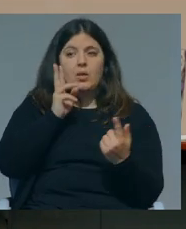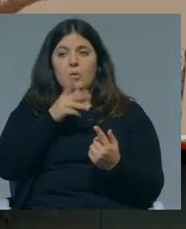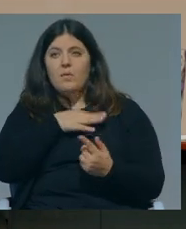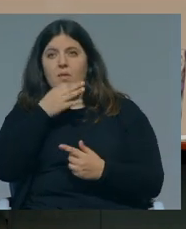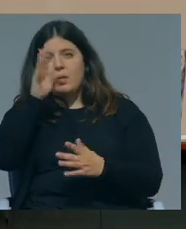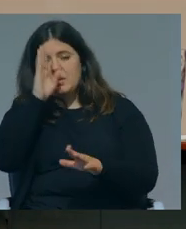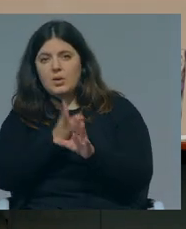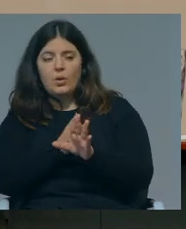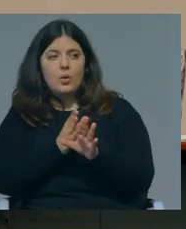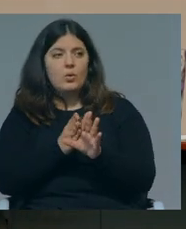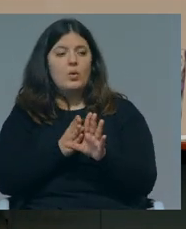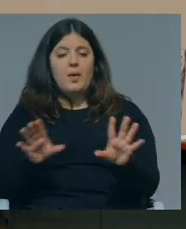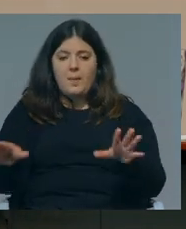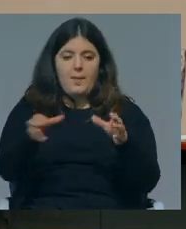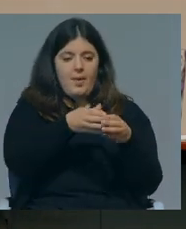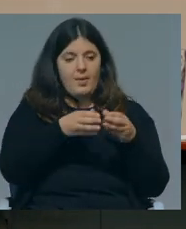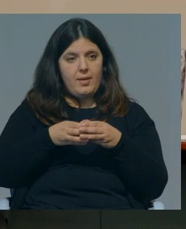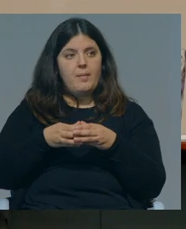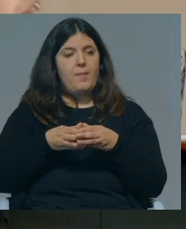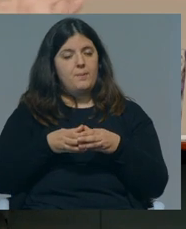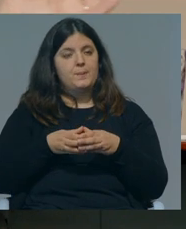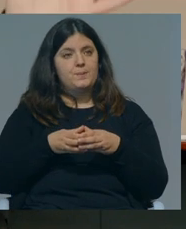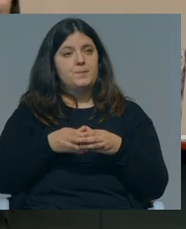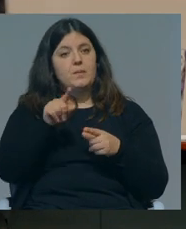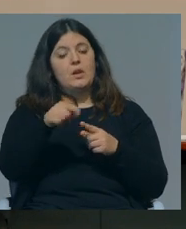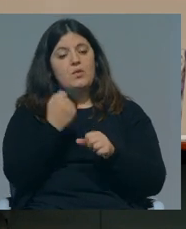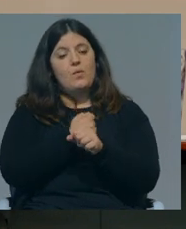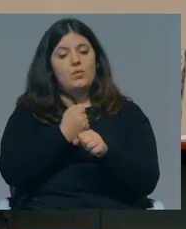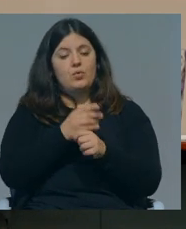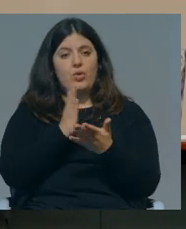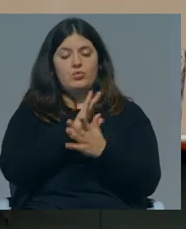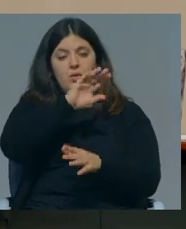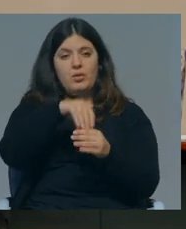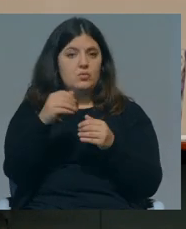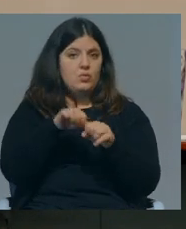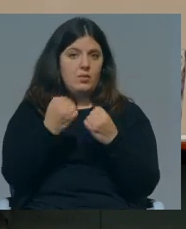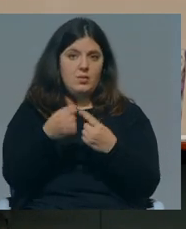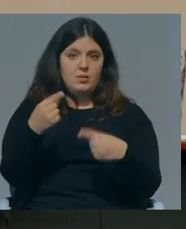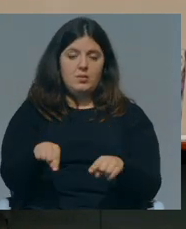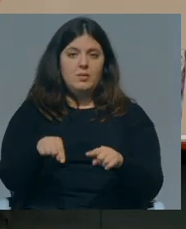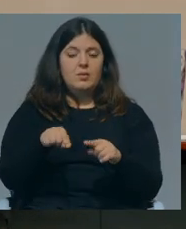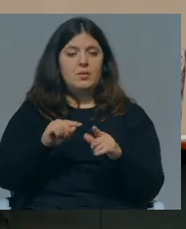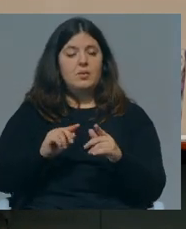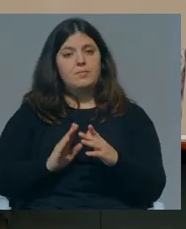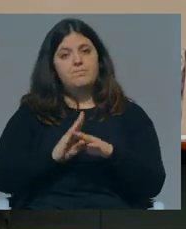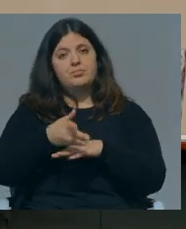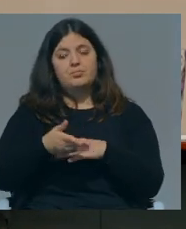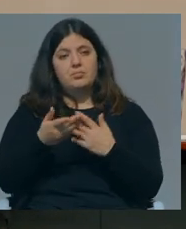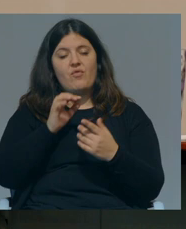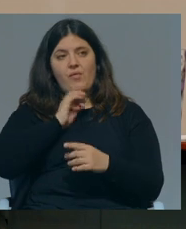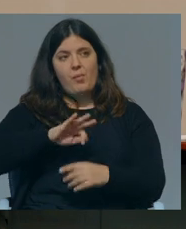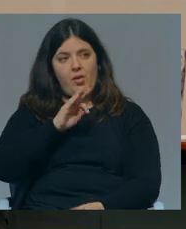com os psicólogos, é uma equipa e isto que o papel da escola tem na sociedade vai transcendo as famílias